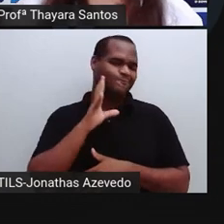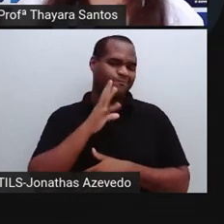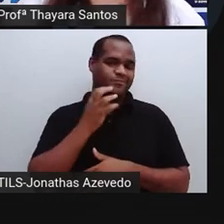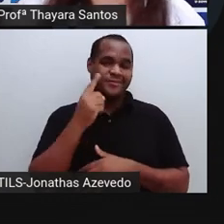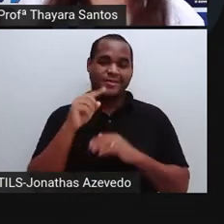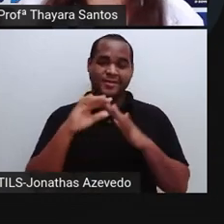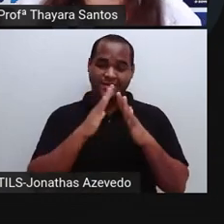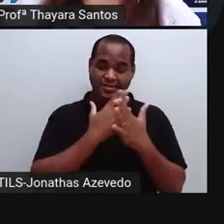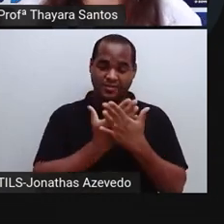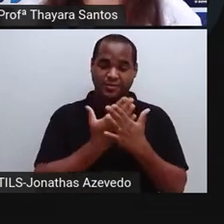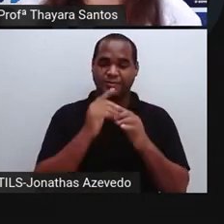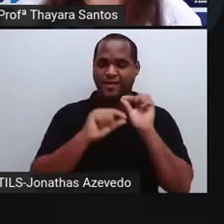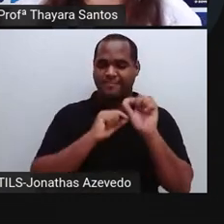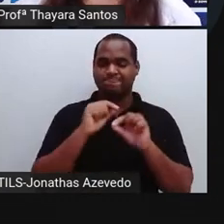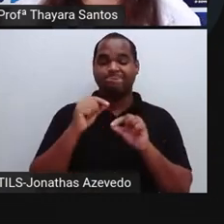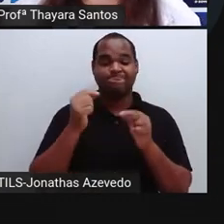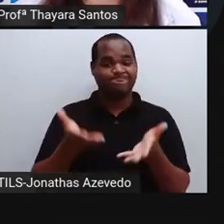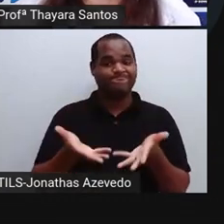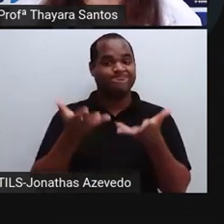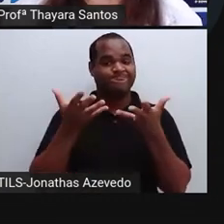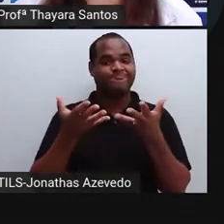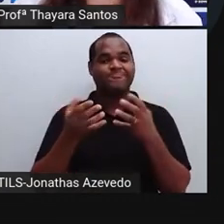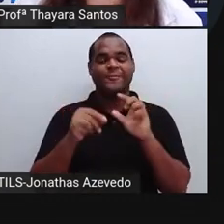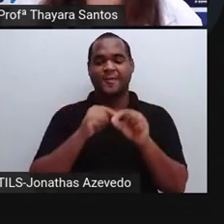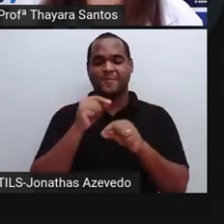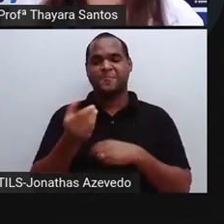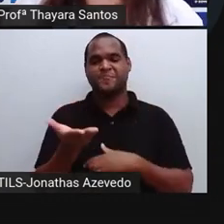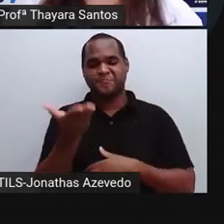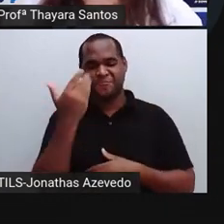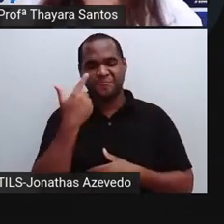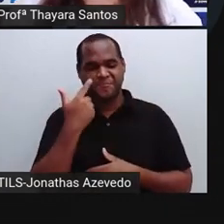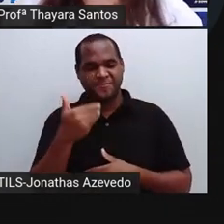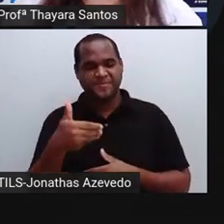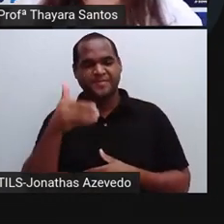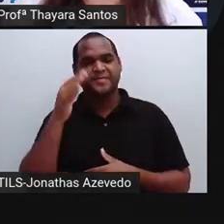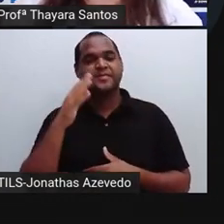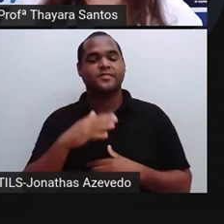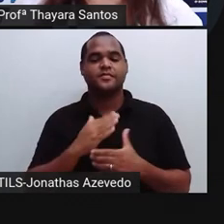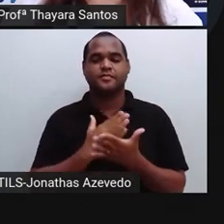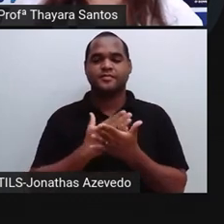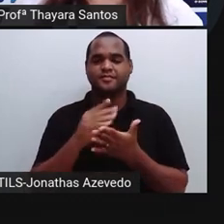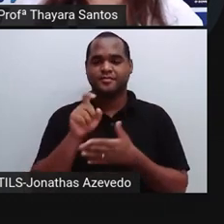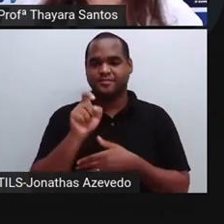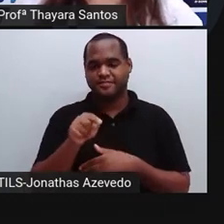as escolas que estão se destacando aí nesse trabalho, tá? Então, vamos lá. Vou clicar em começar.